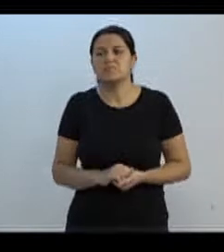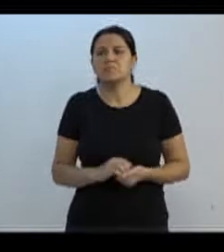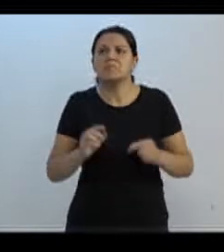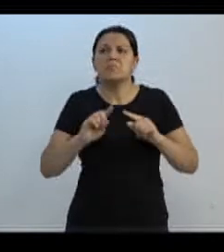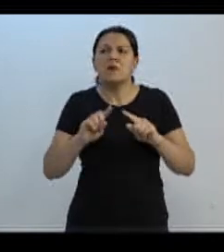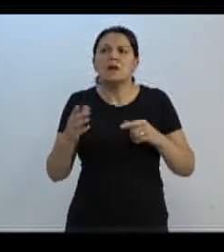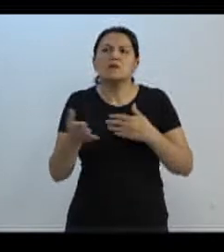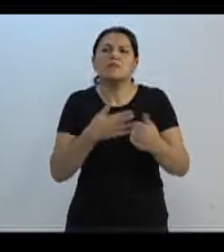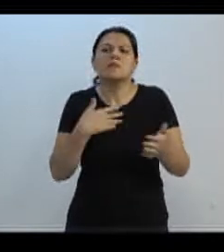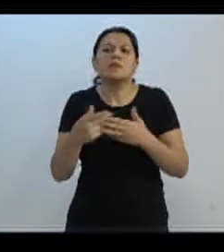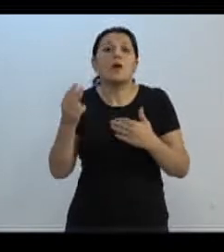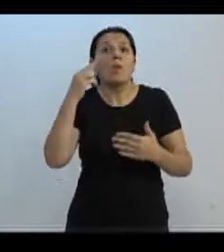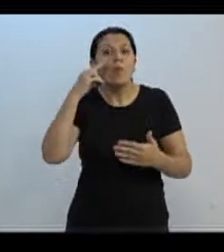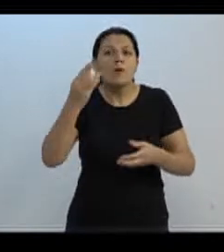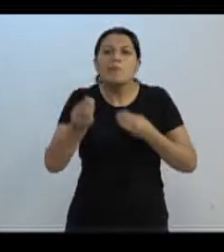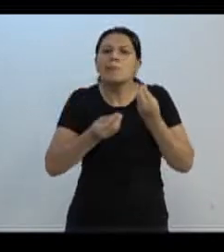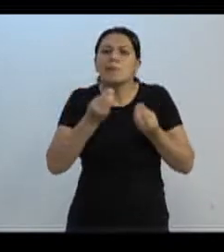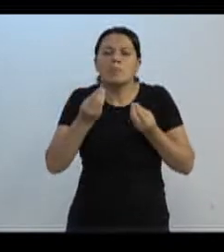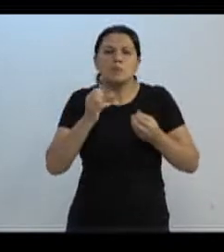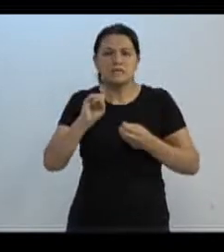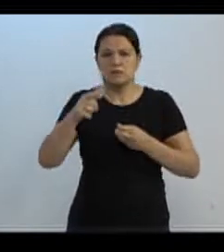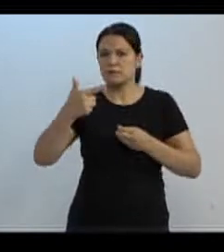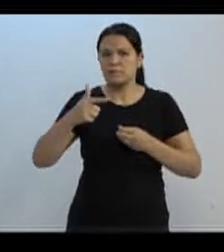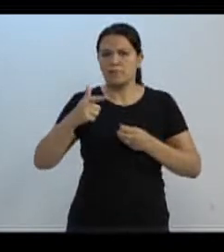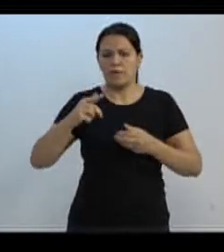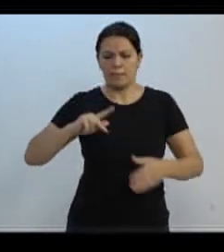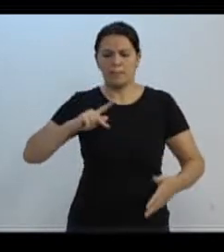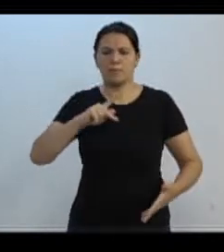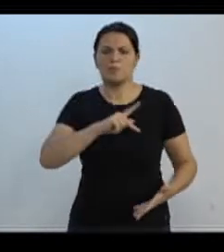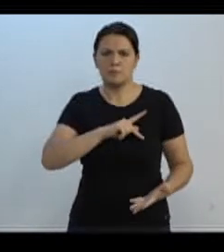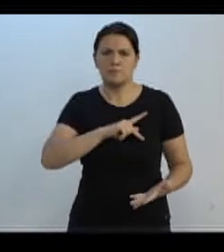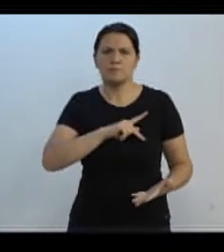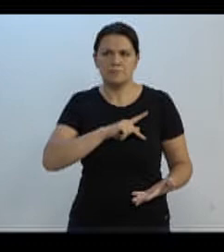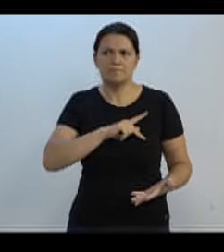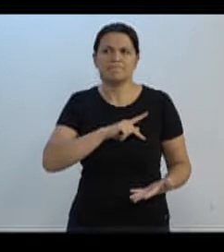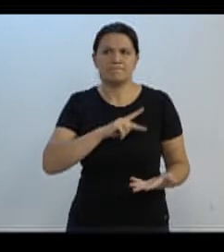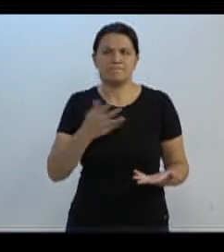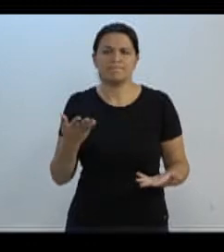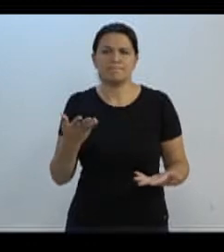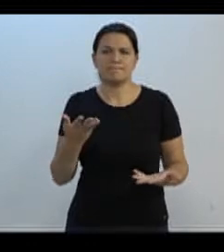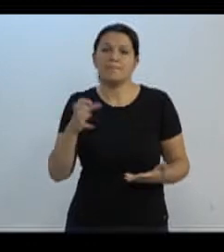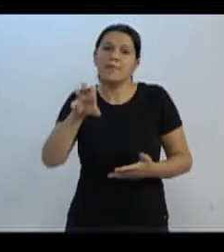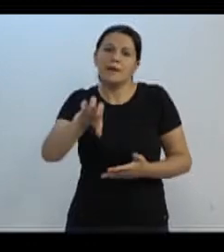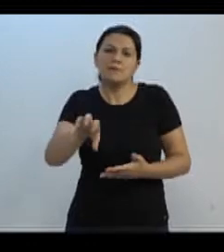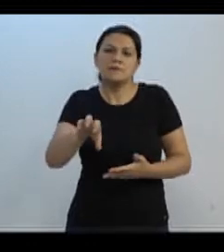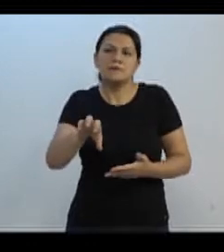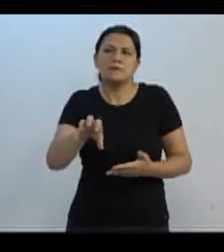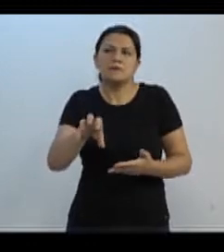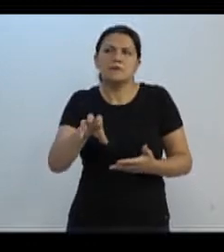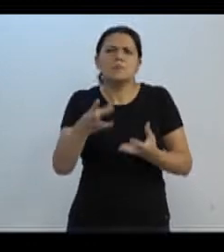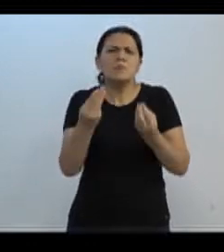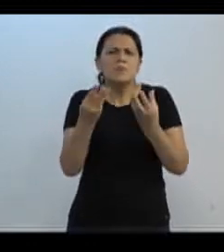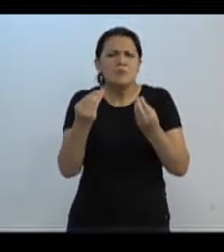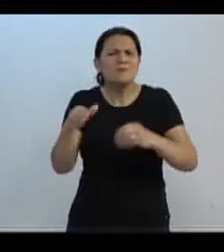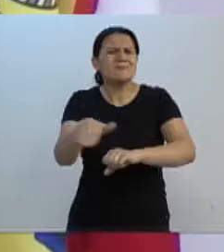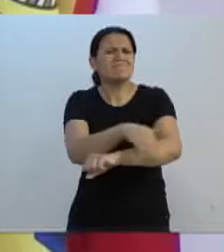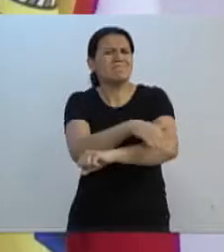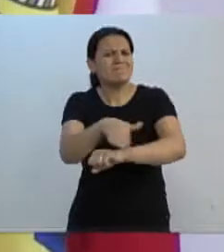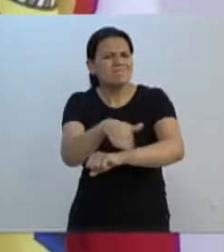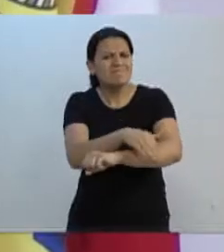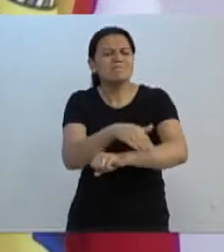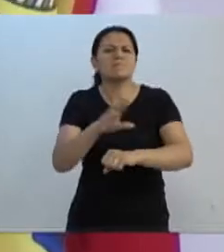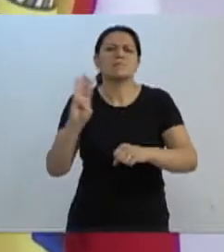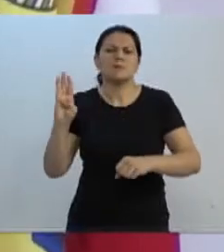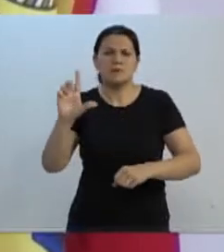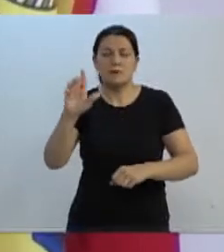qualquer forma, olha o Estado. E que, se não for público, esse é o Estado... Obrigado, Esse é o Estado que está a maioria das nossas ruas de